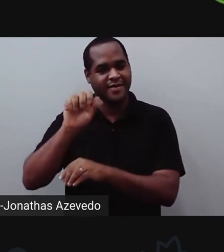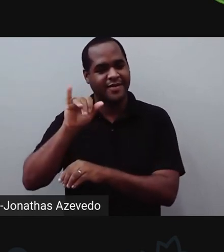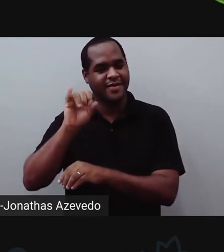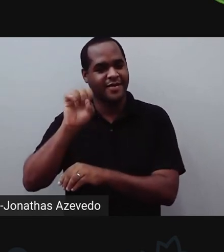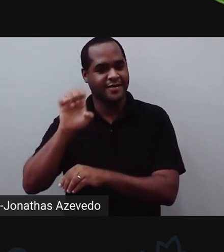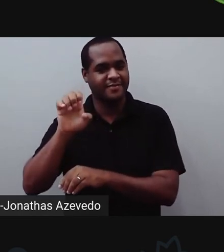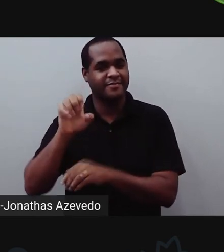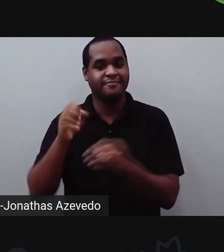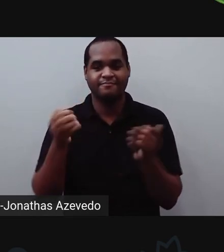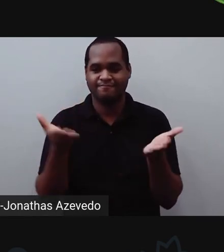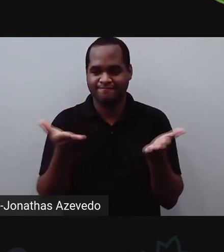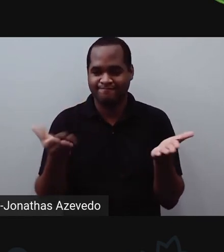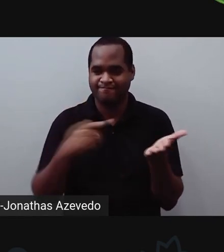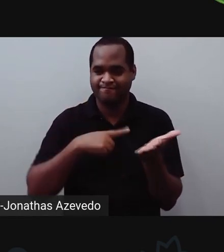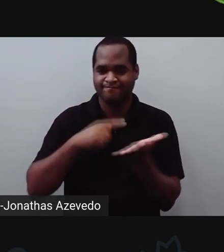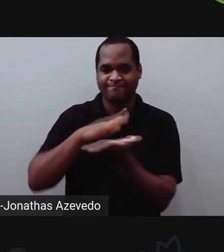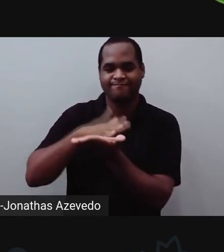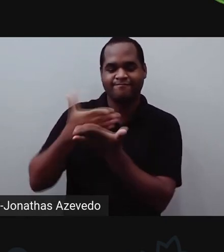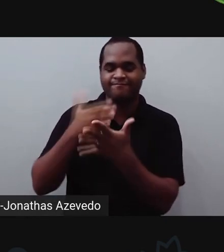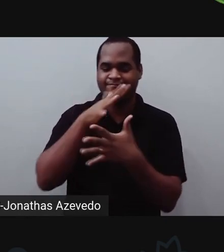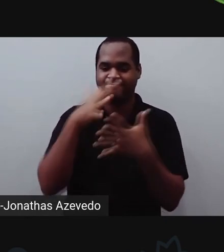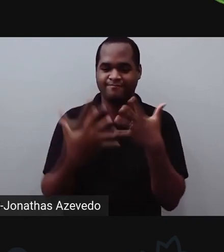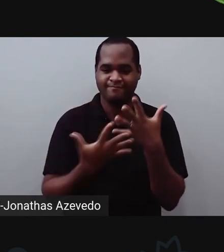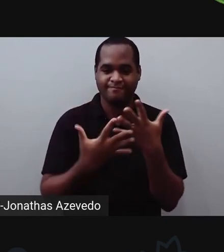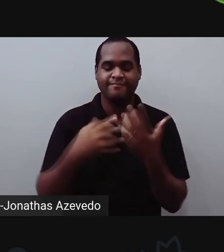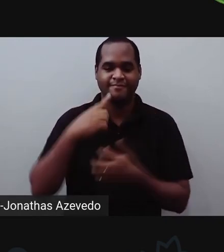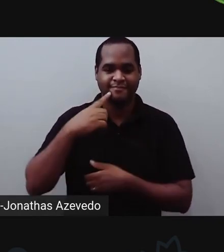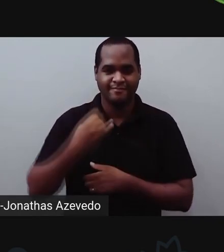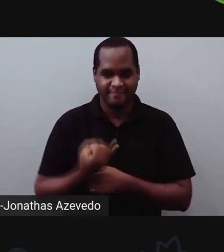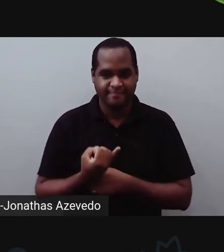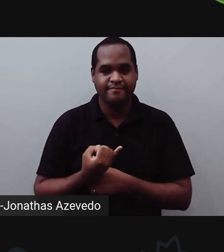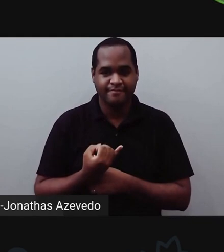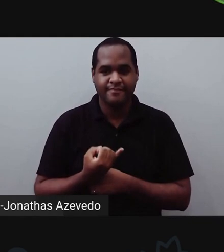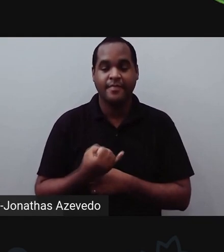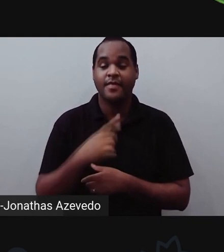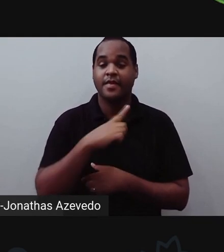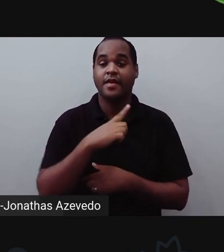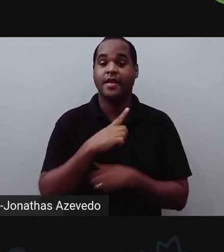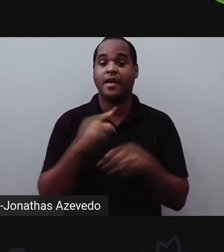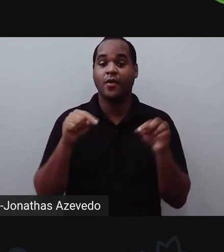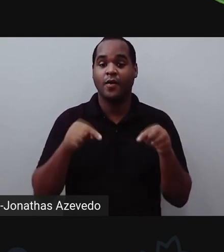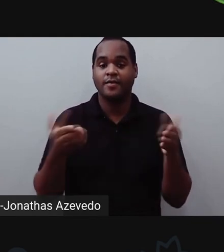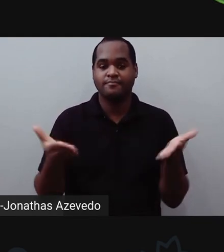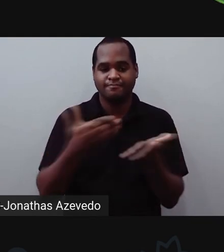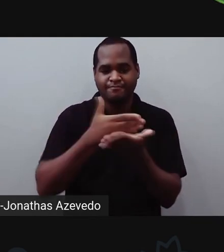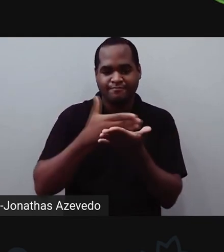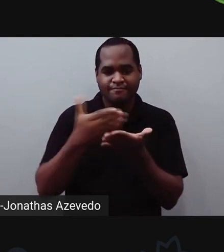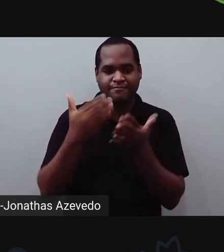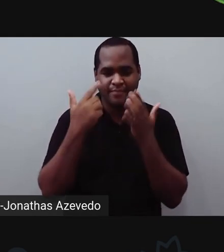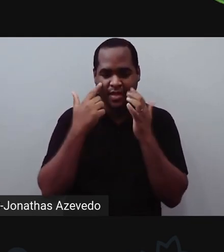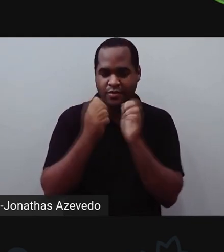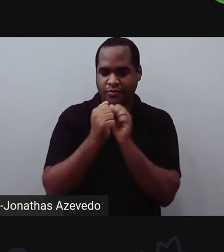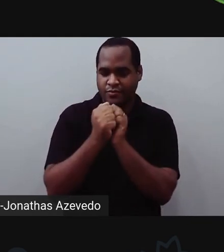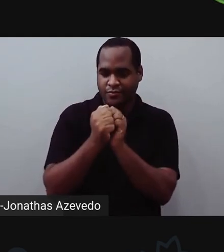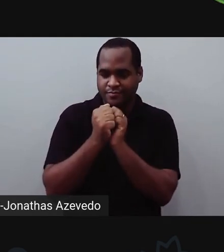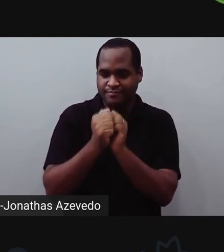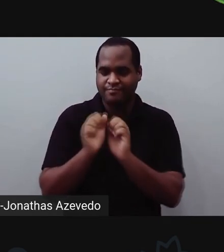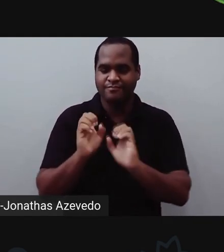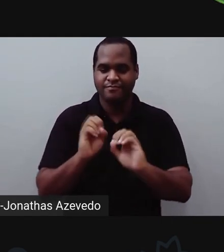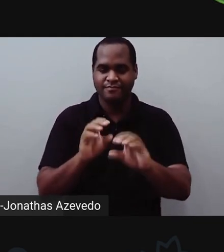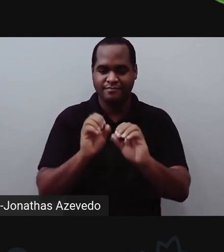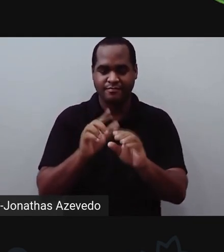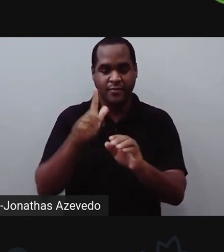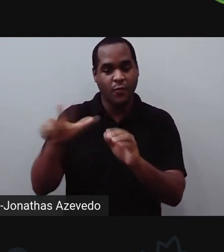e nós estamos aqui com o nosso intérprete Jônatas e estamos aqui para acompanhar vocês em mais uma aula